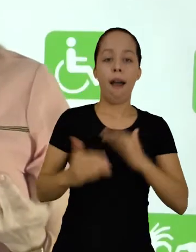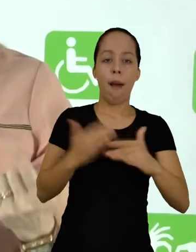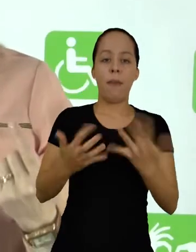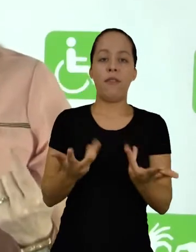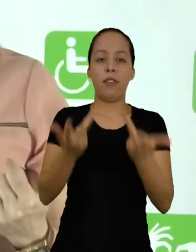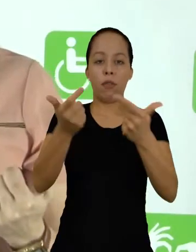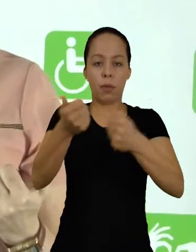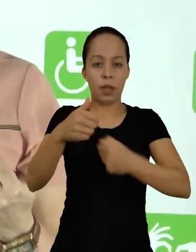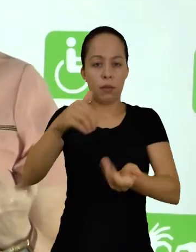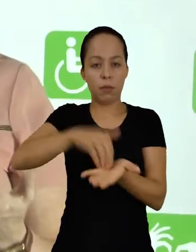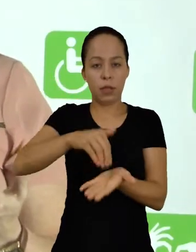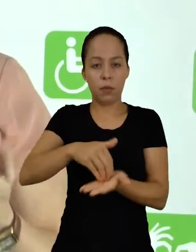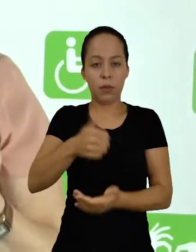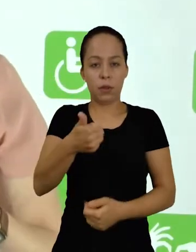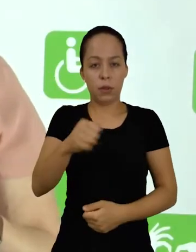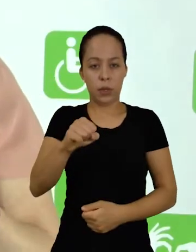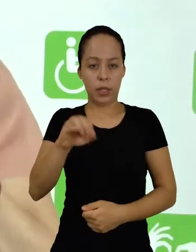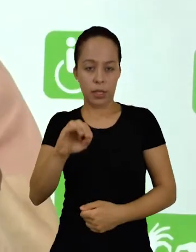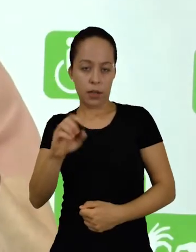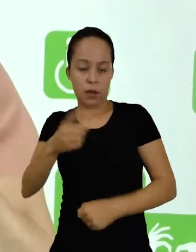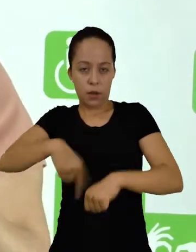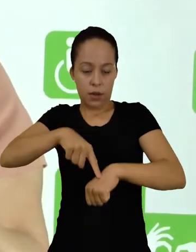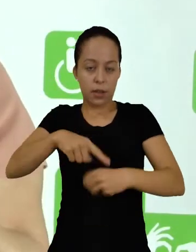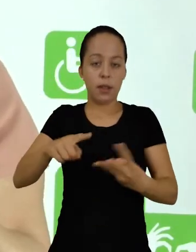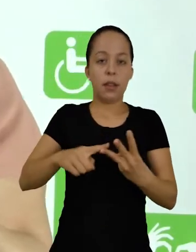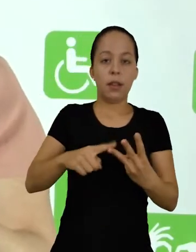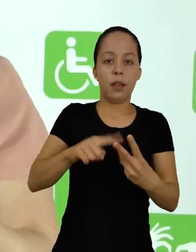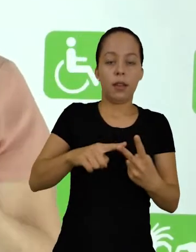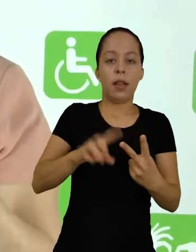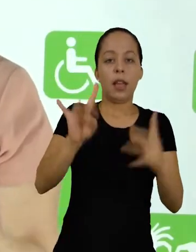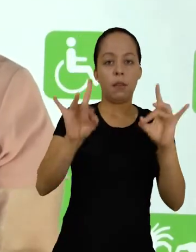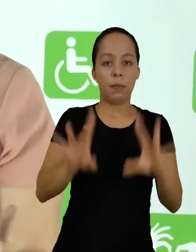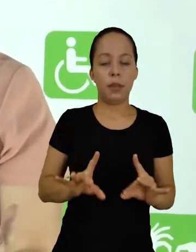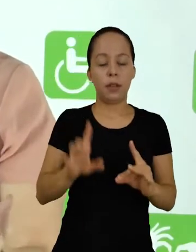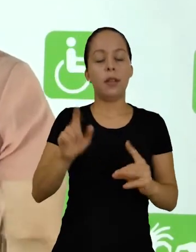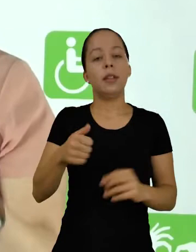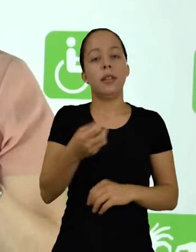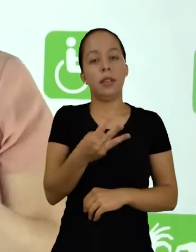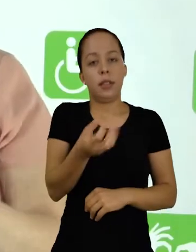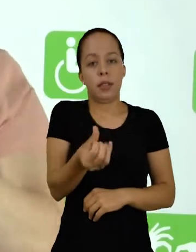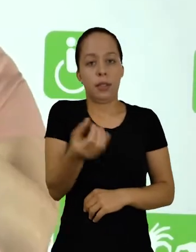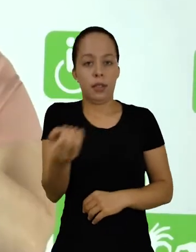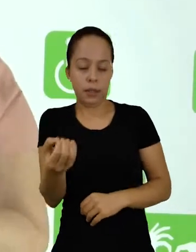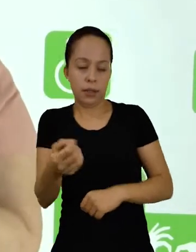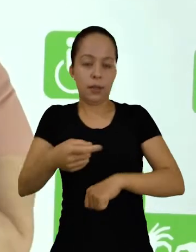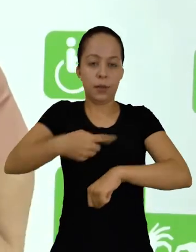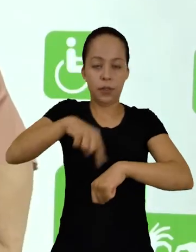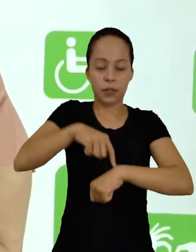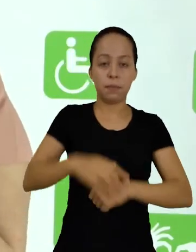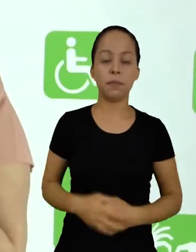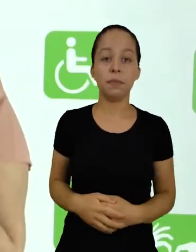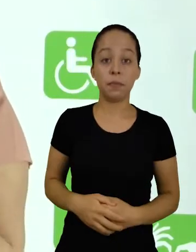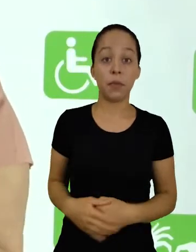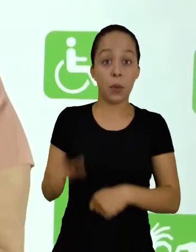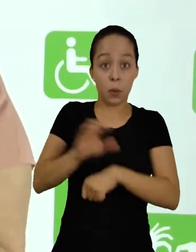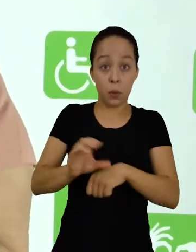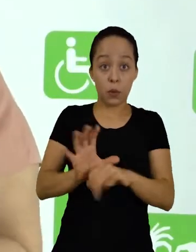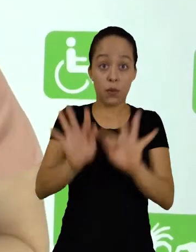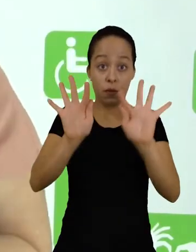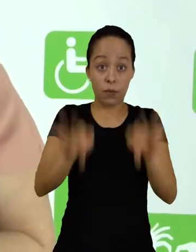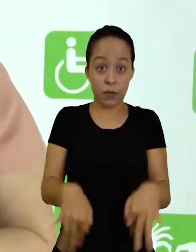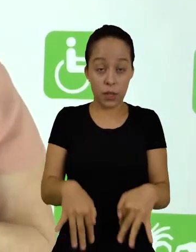aluno, nesses cursos, ele recebe o título de especialista, e ele tem que apresentar ao final deste curso uma